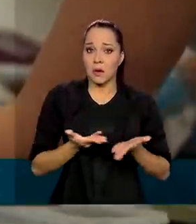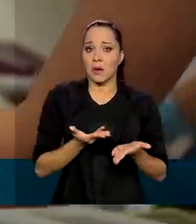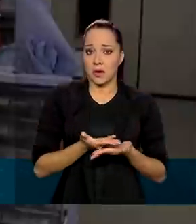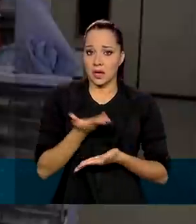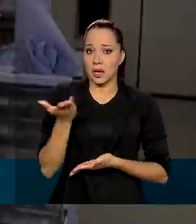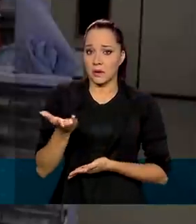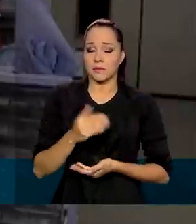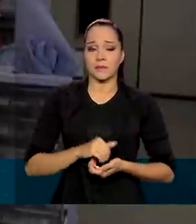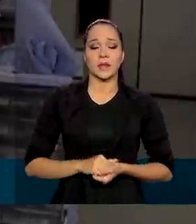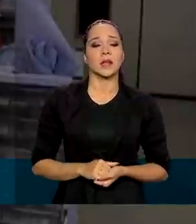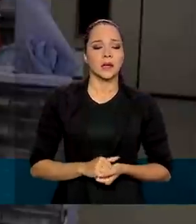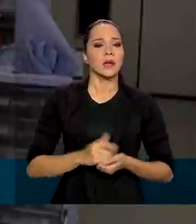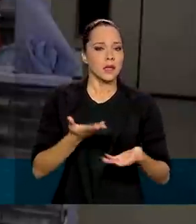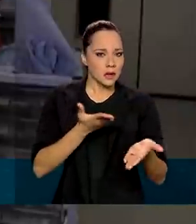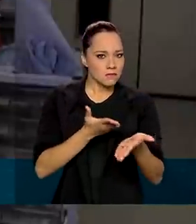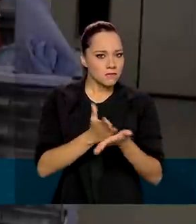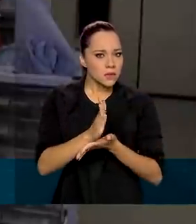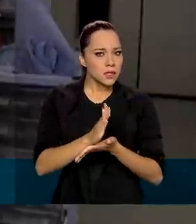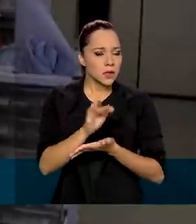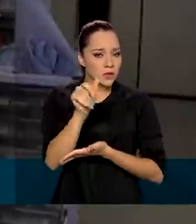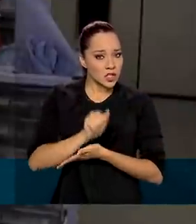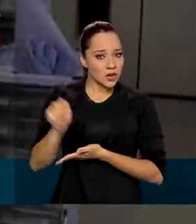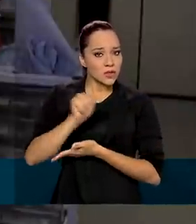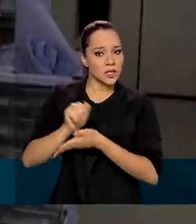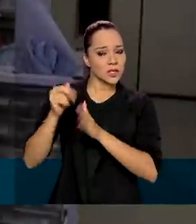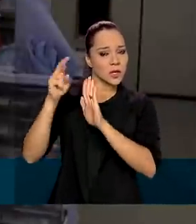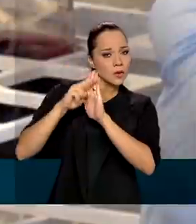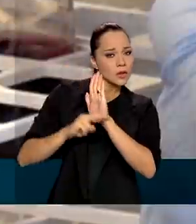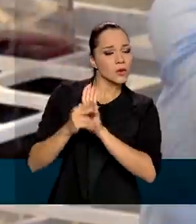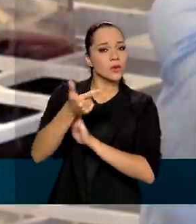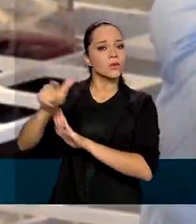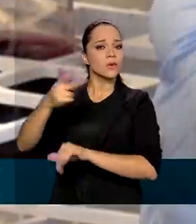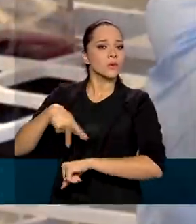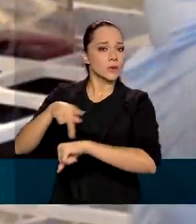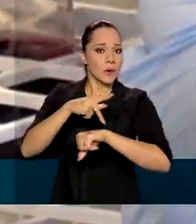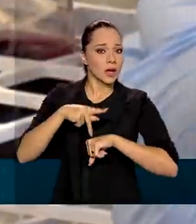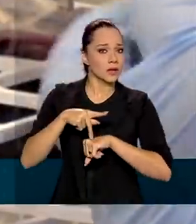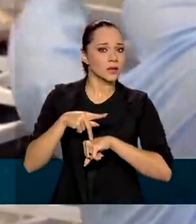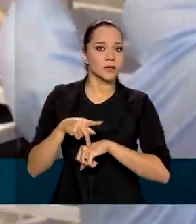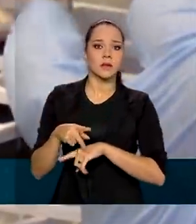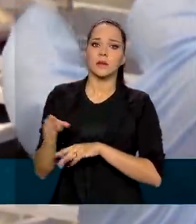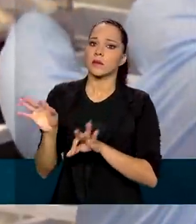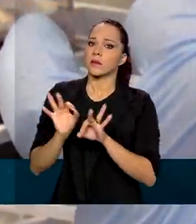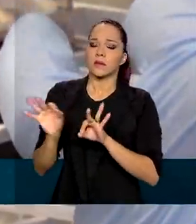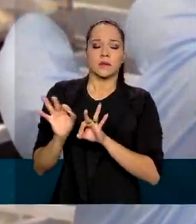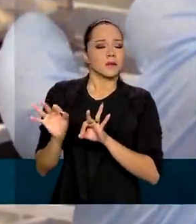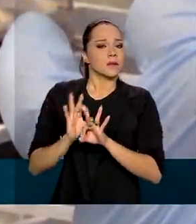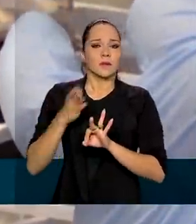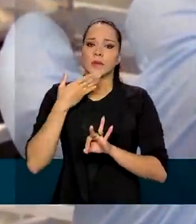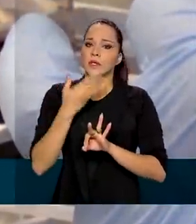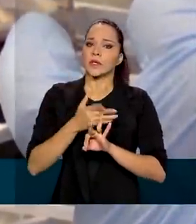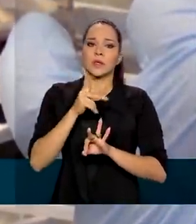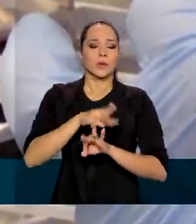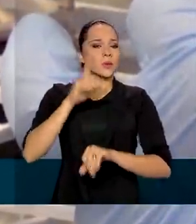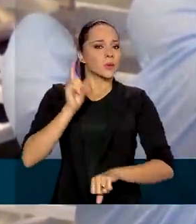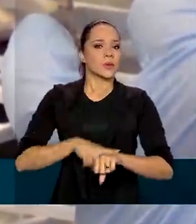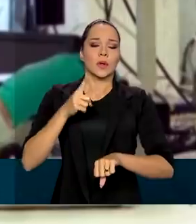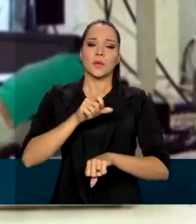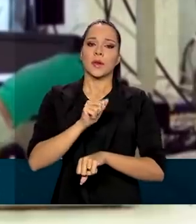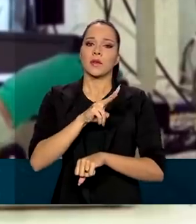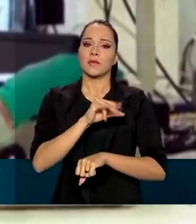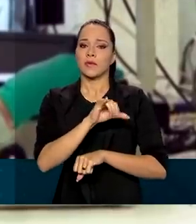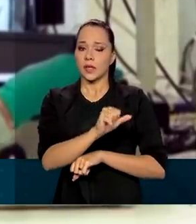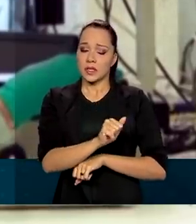à agência e que autorizações de agências reguladoras de outros países não vão ser consideradas automáticas pela